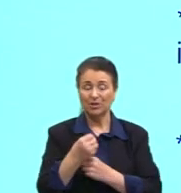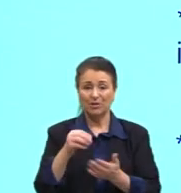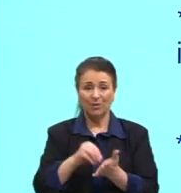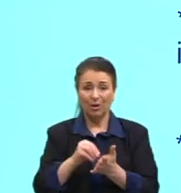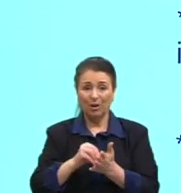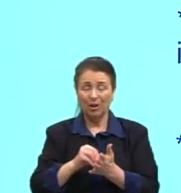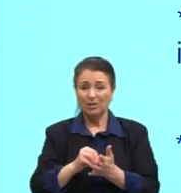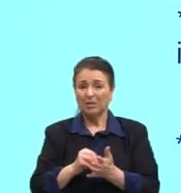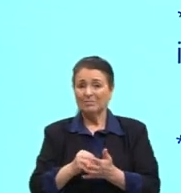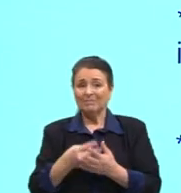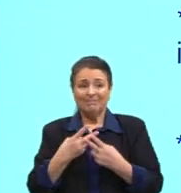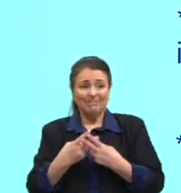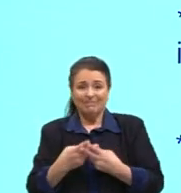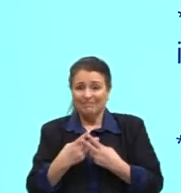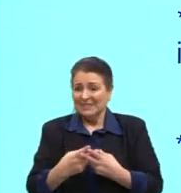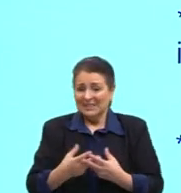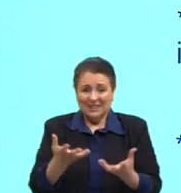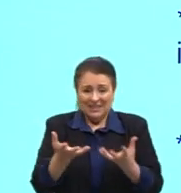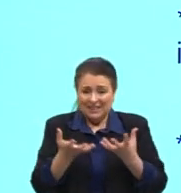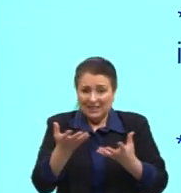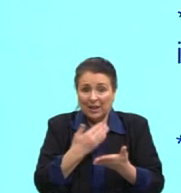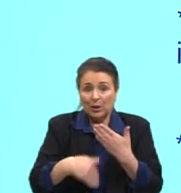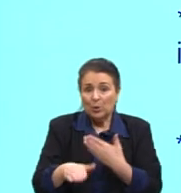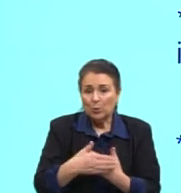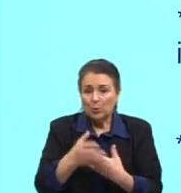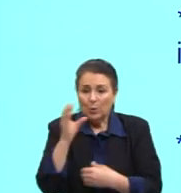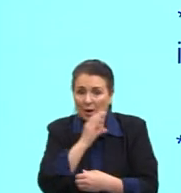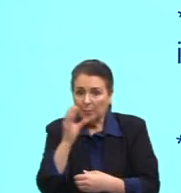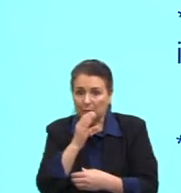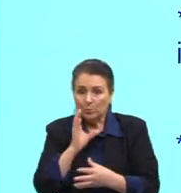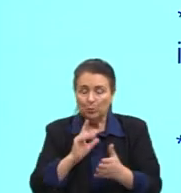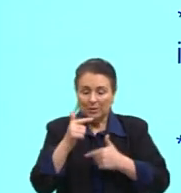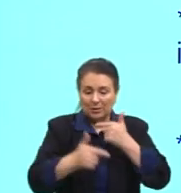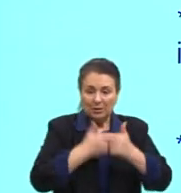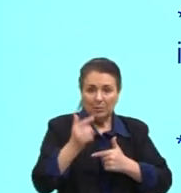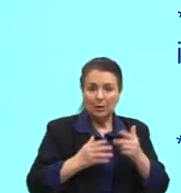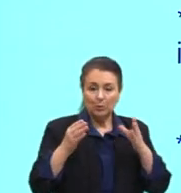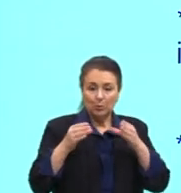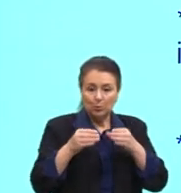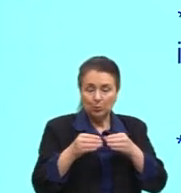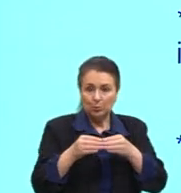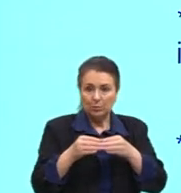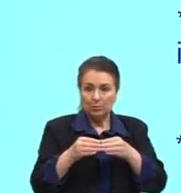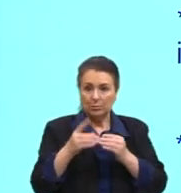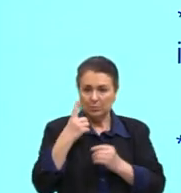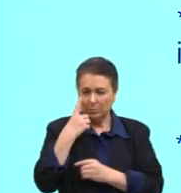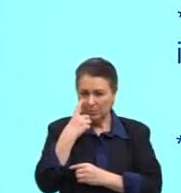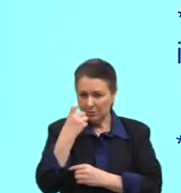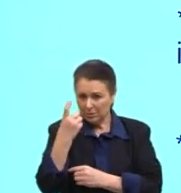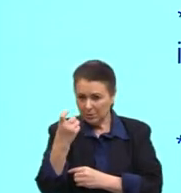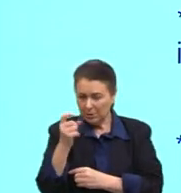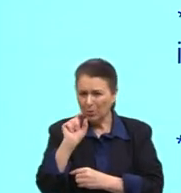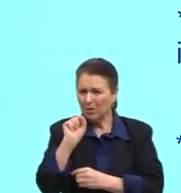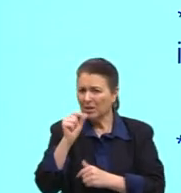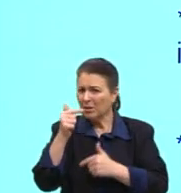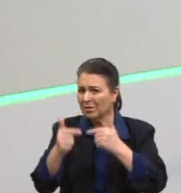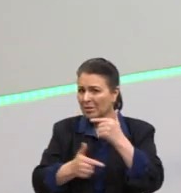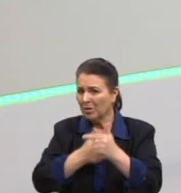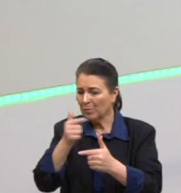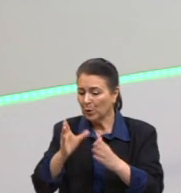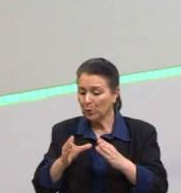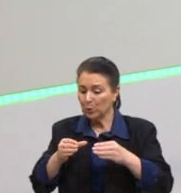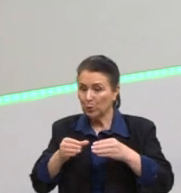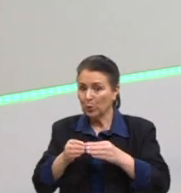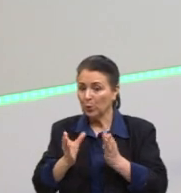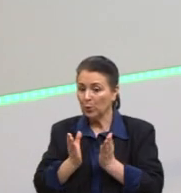impaciente, imediatista, necessidade de trabalho em equipe. Aqui ele traz uma coisa bem interessante. O que é o trabalho em equipe? O